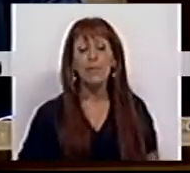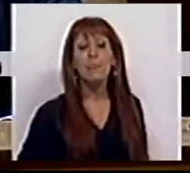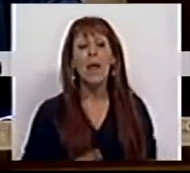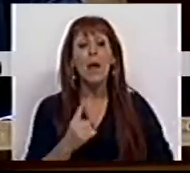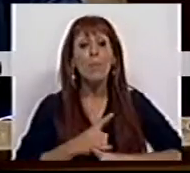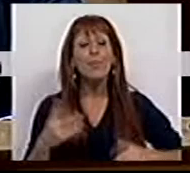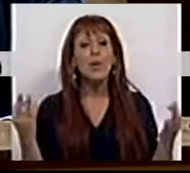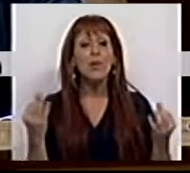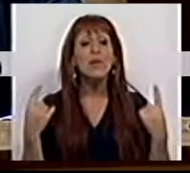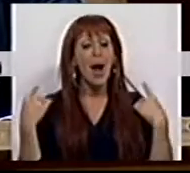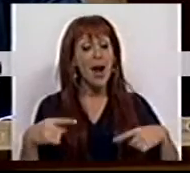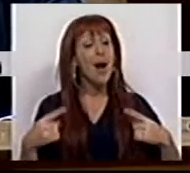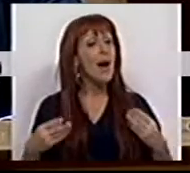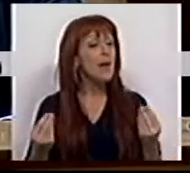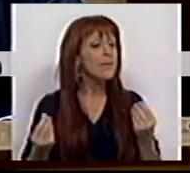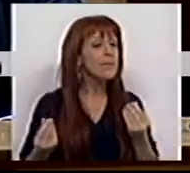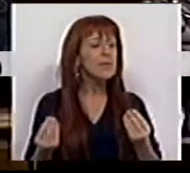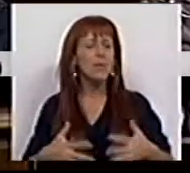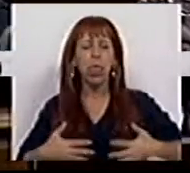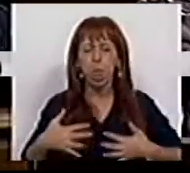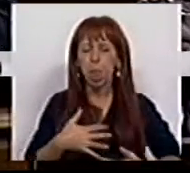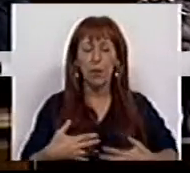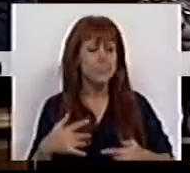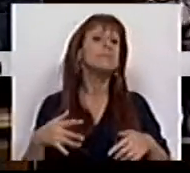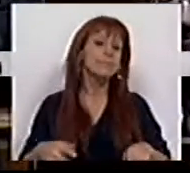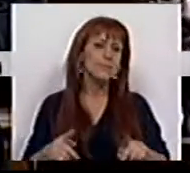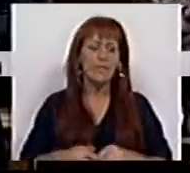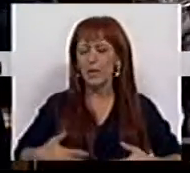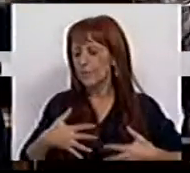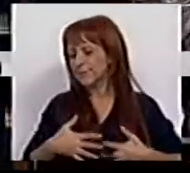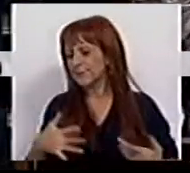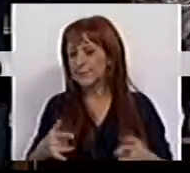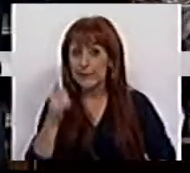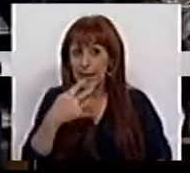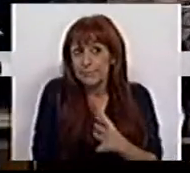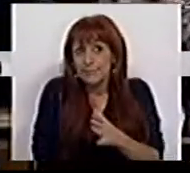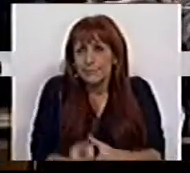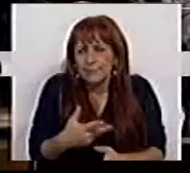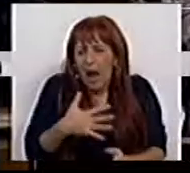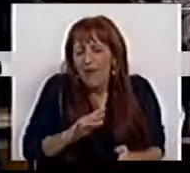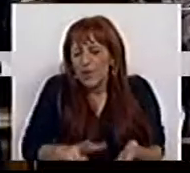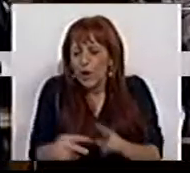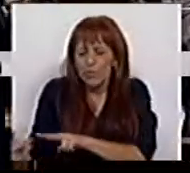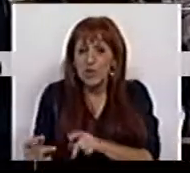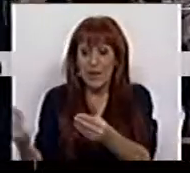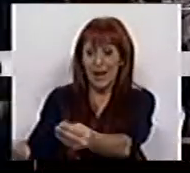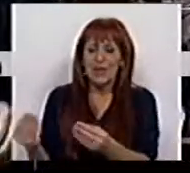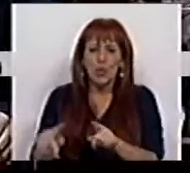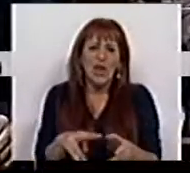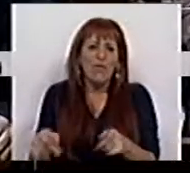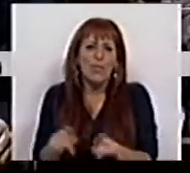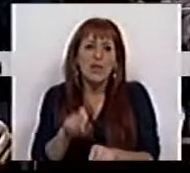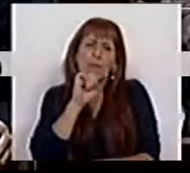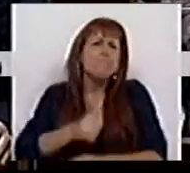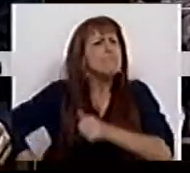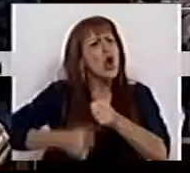Porque de facto há aqui um mal-estar que é criado, um mal-estar de quem queria reformar e trazia uma reforma que